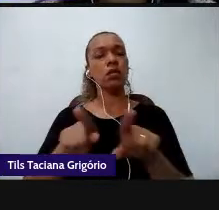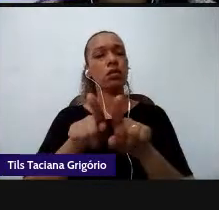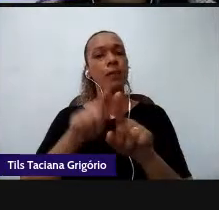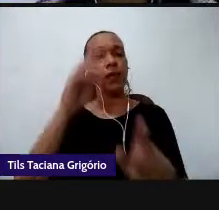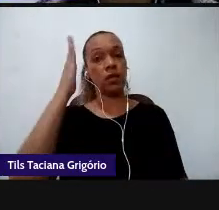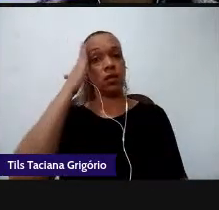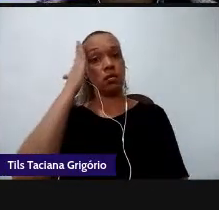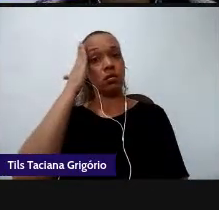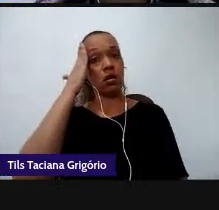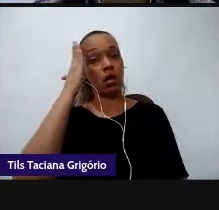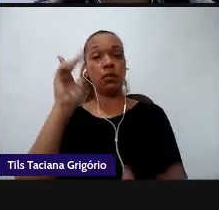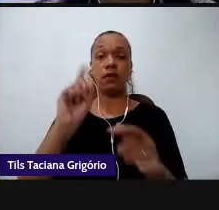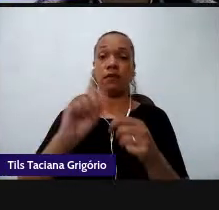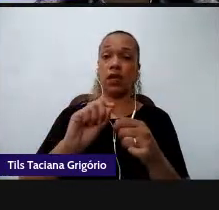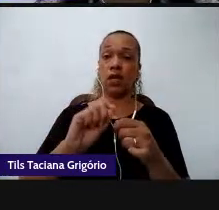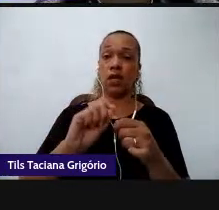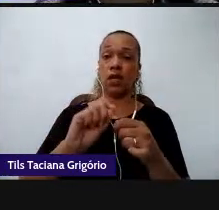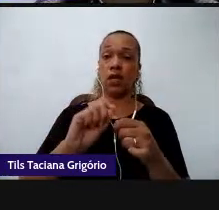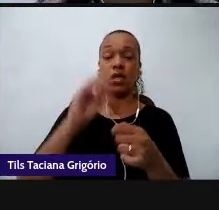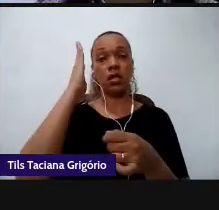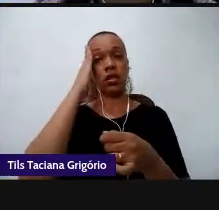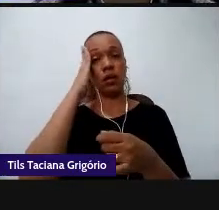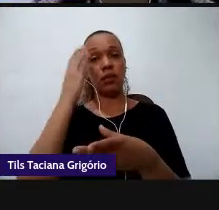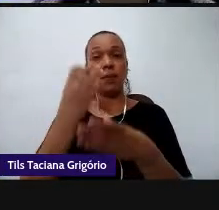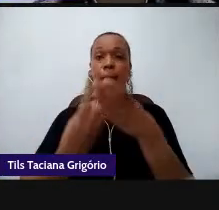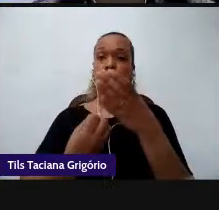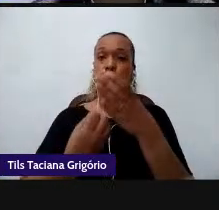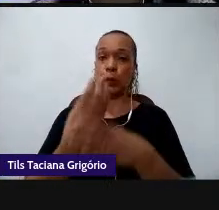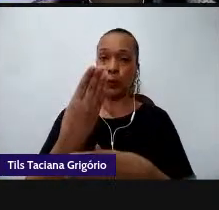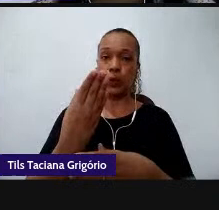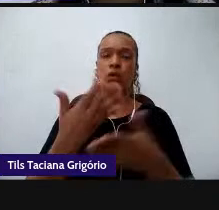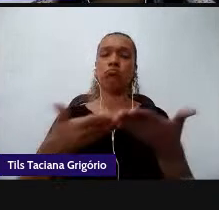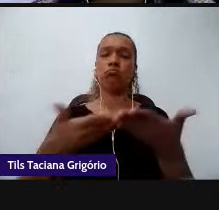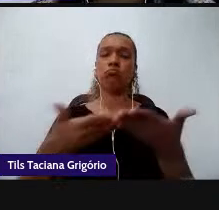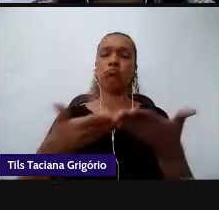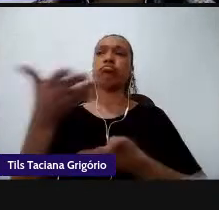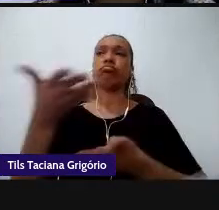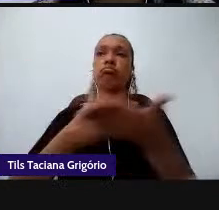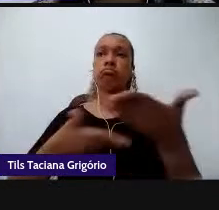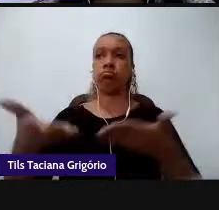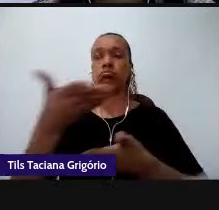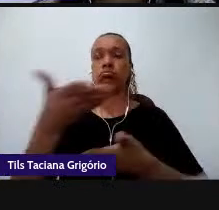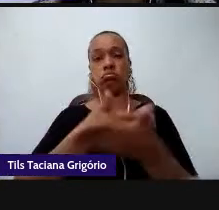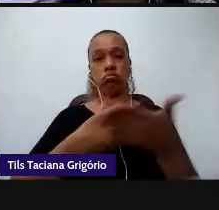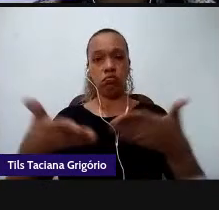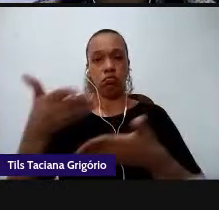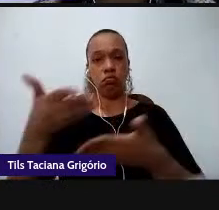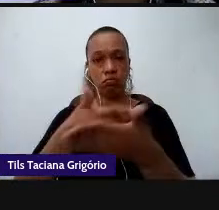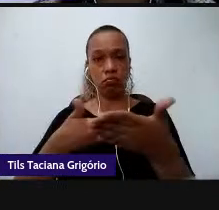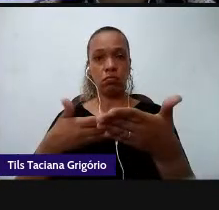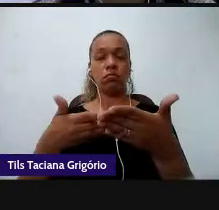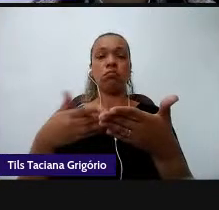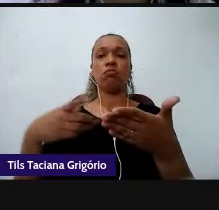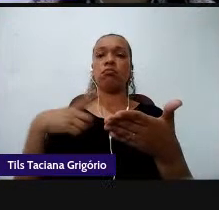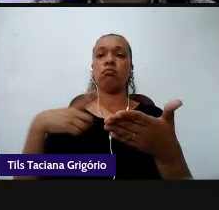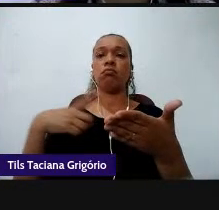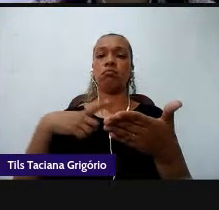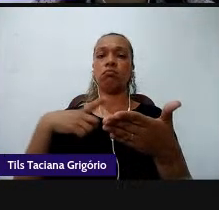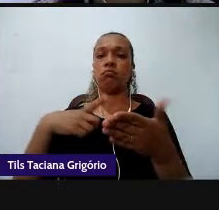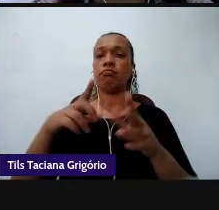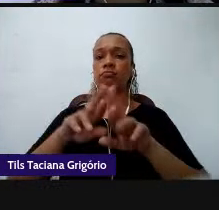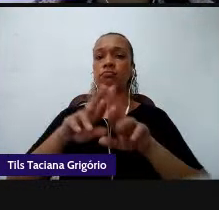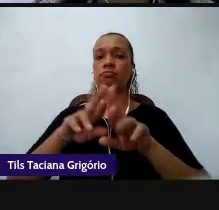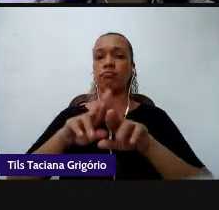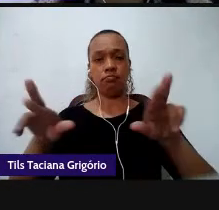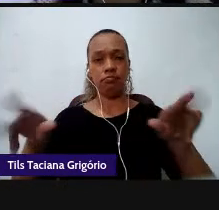produzir se envolver engajar trabalhar de forma colaborativa então todas essas indicações aí indicações de